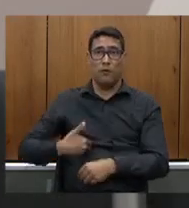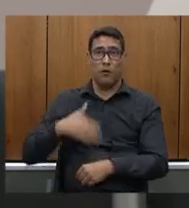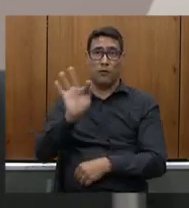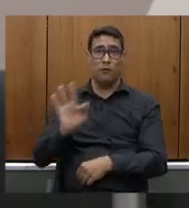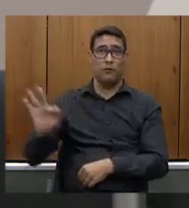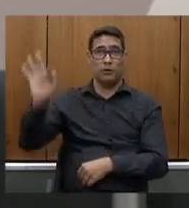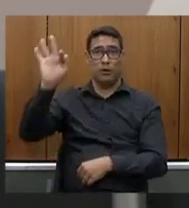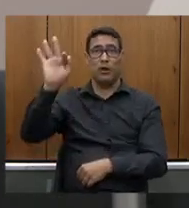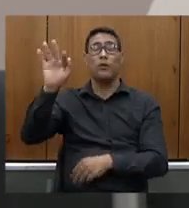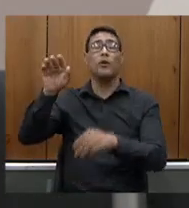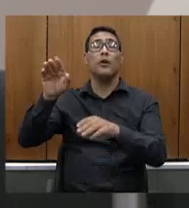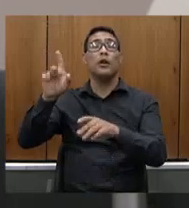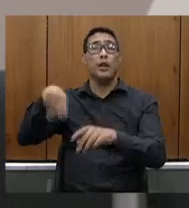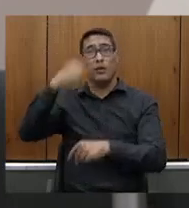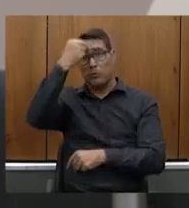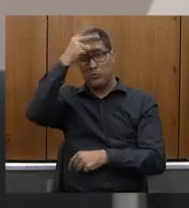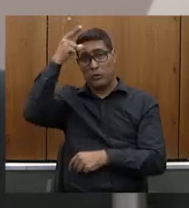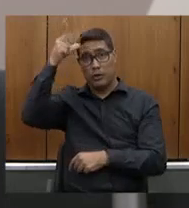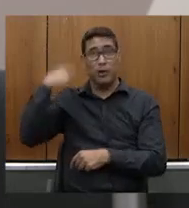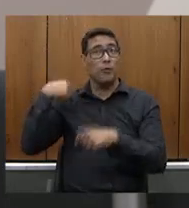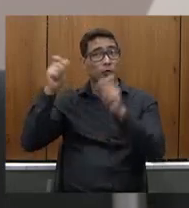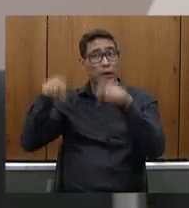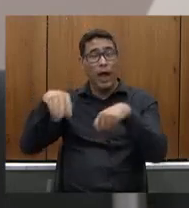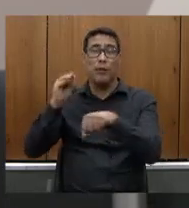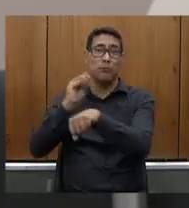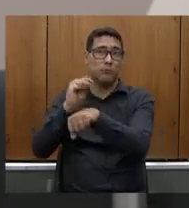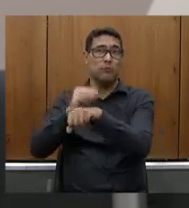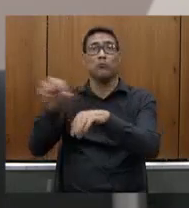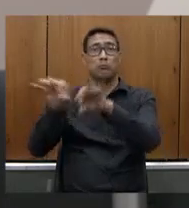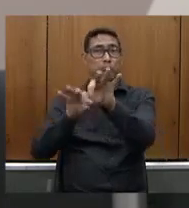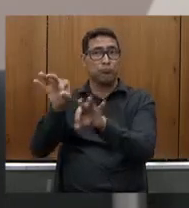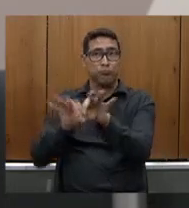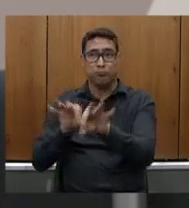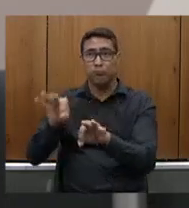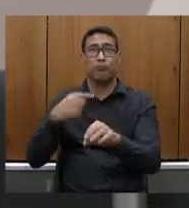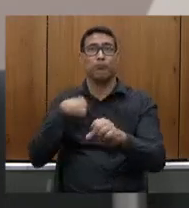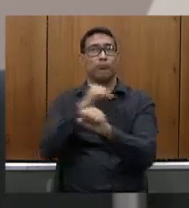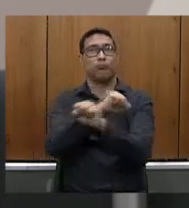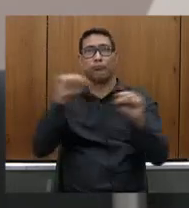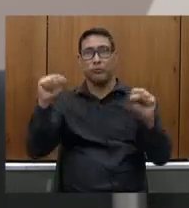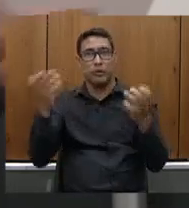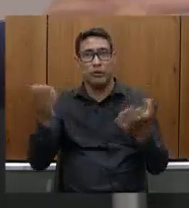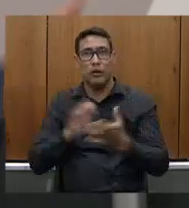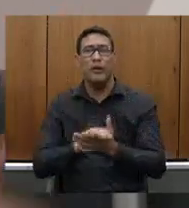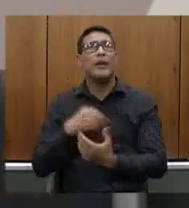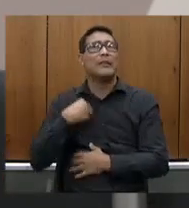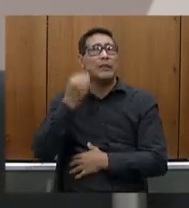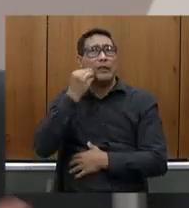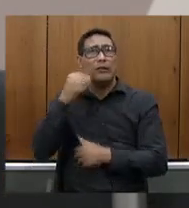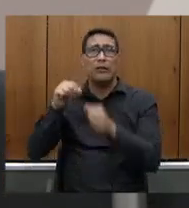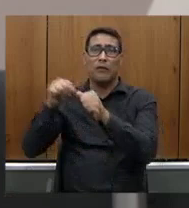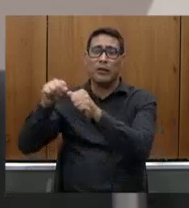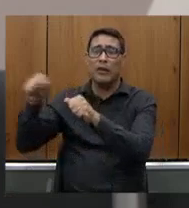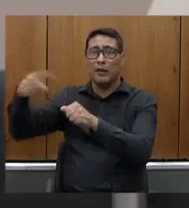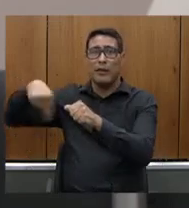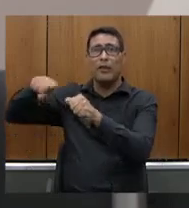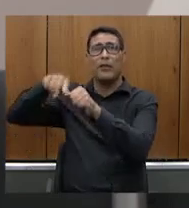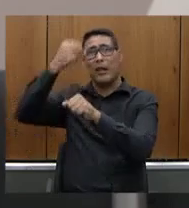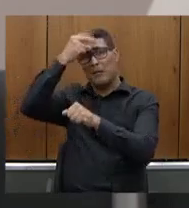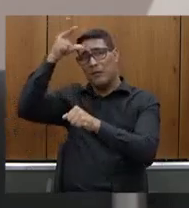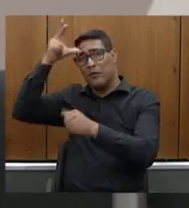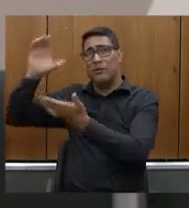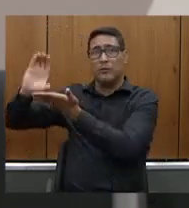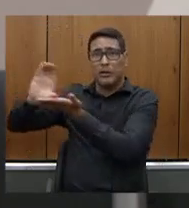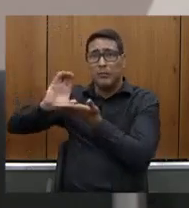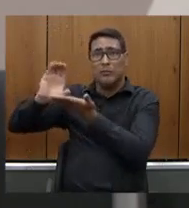município teria condições da sua manutenção tentaram fazer vaquinha de municípios para manter alguns dividindo